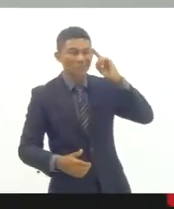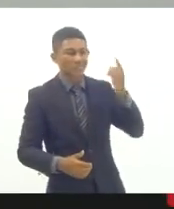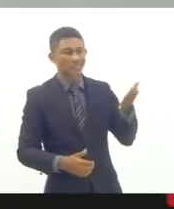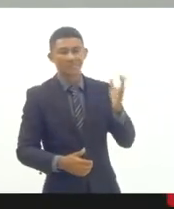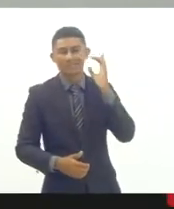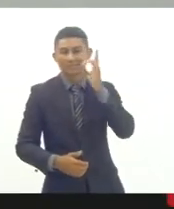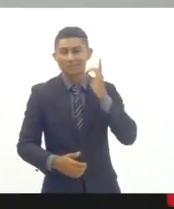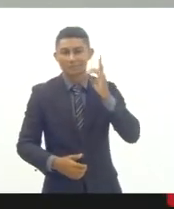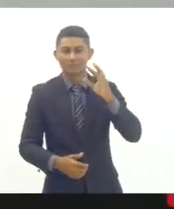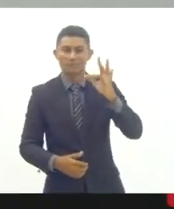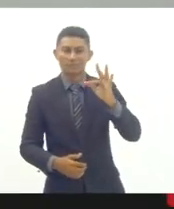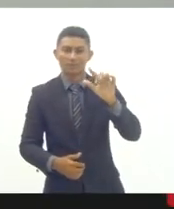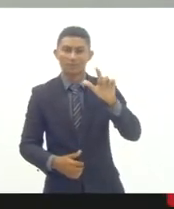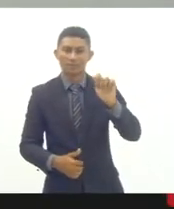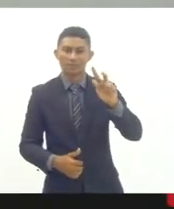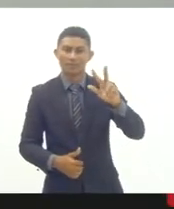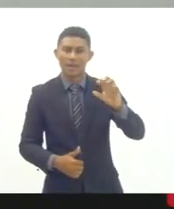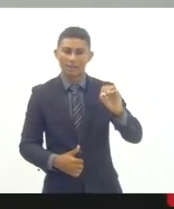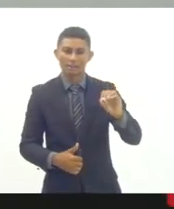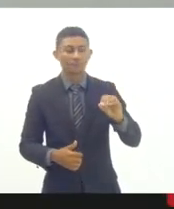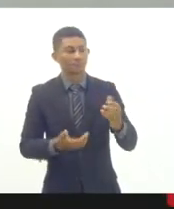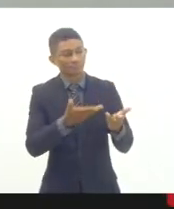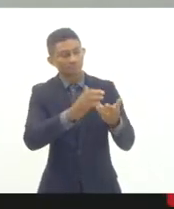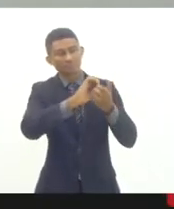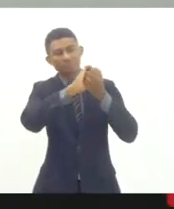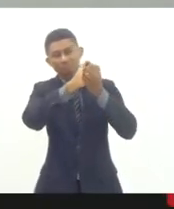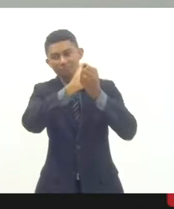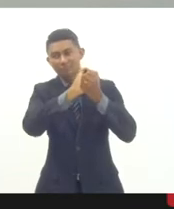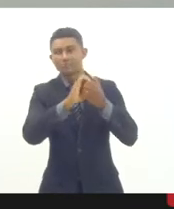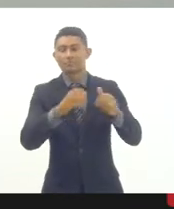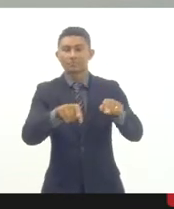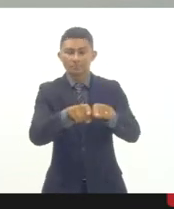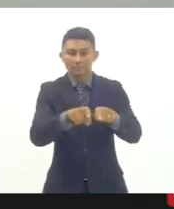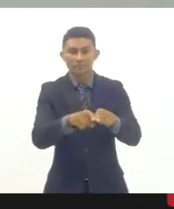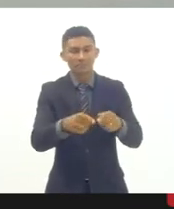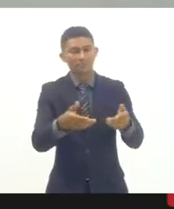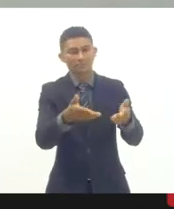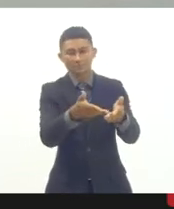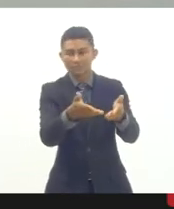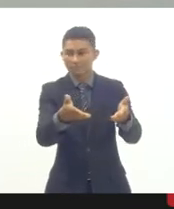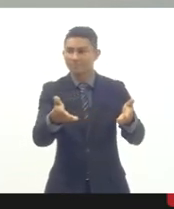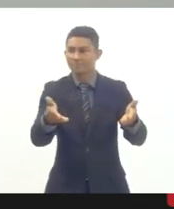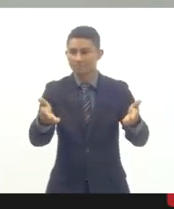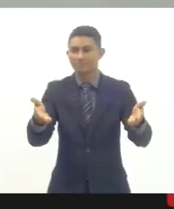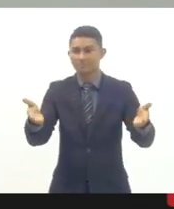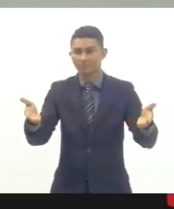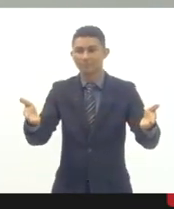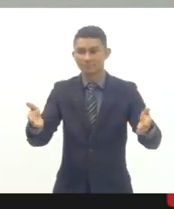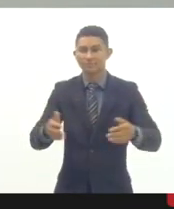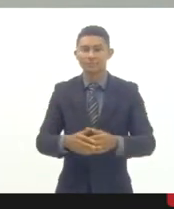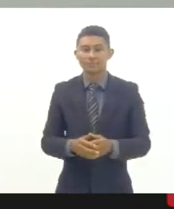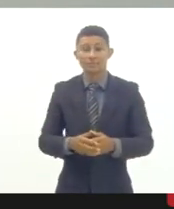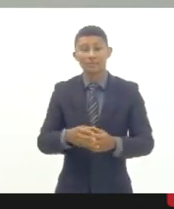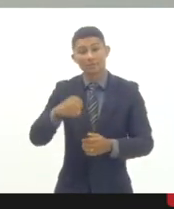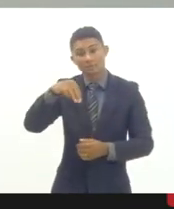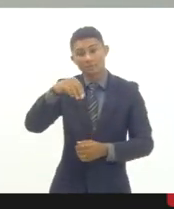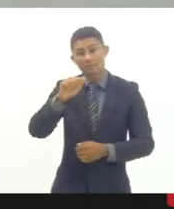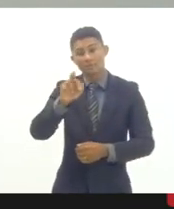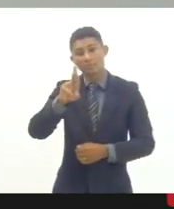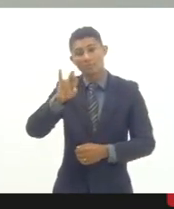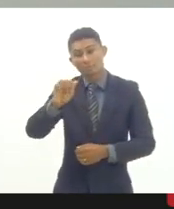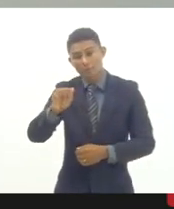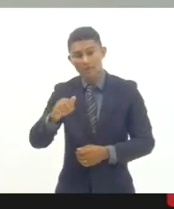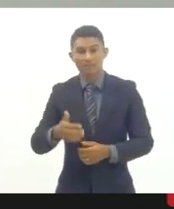Serafim. E ao cumprimentá-lo e cumprimentar também a Maria Tereza.